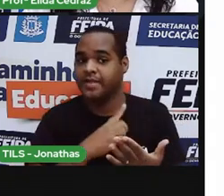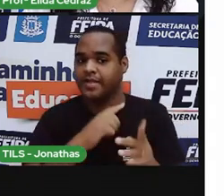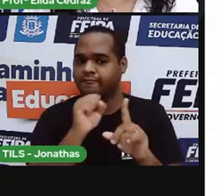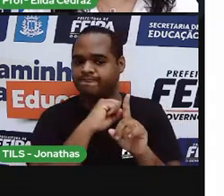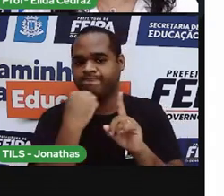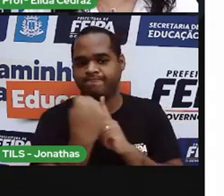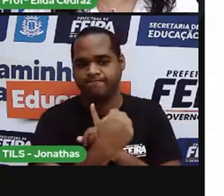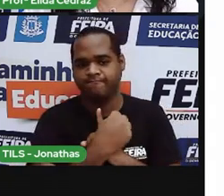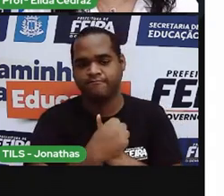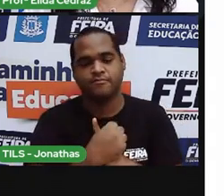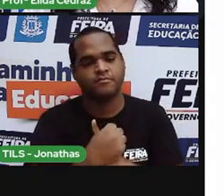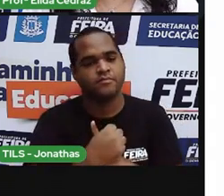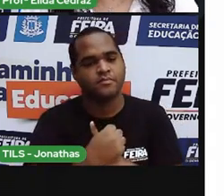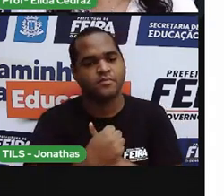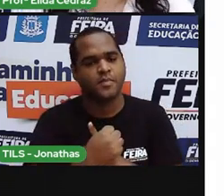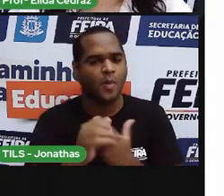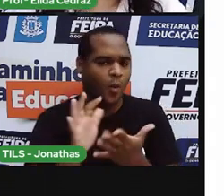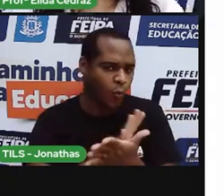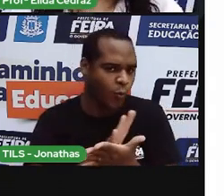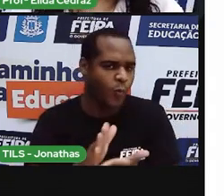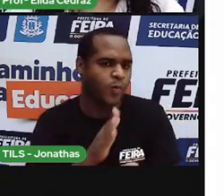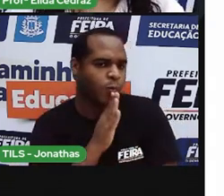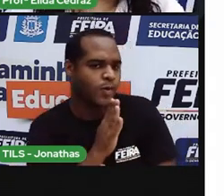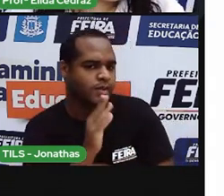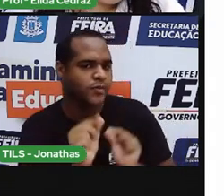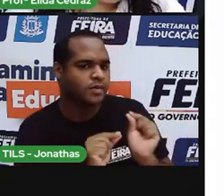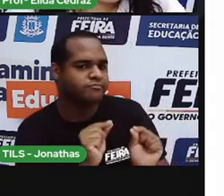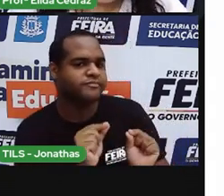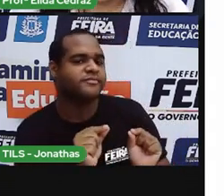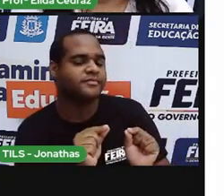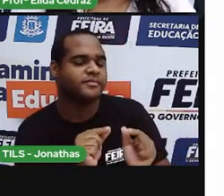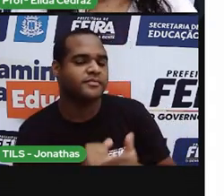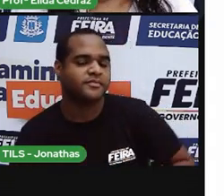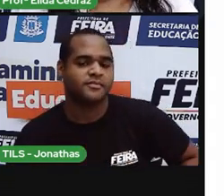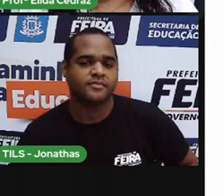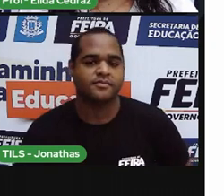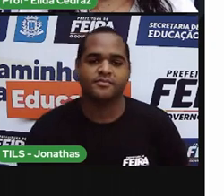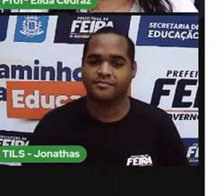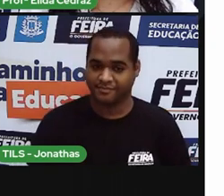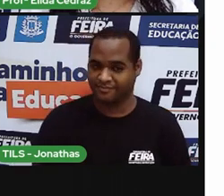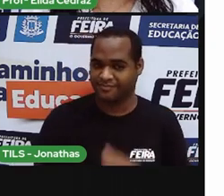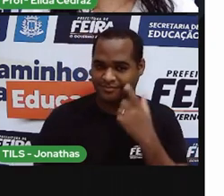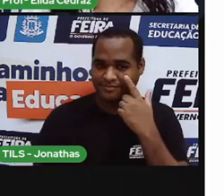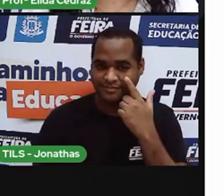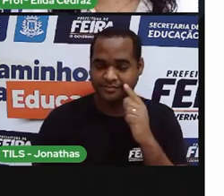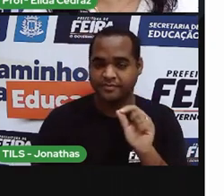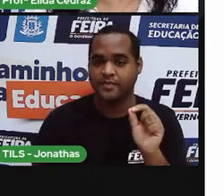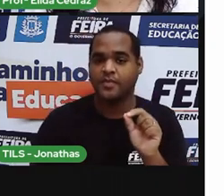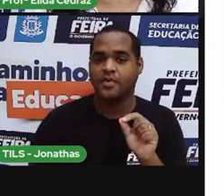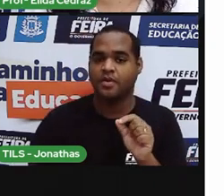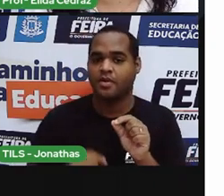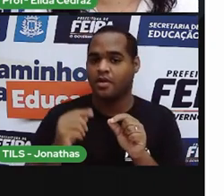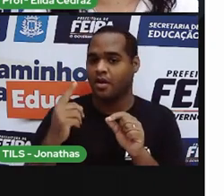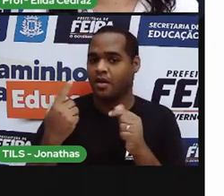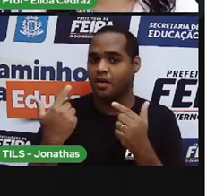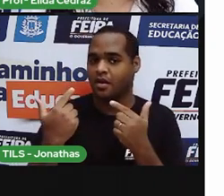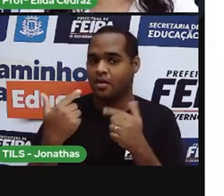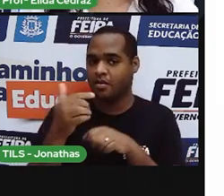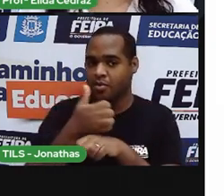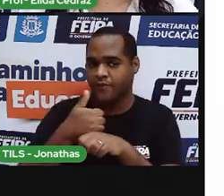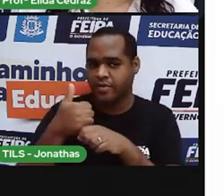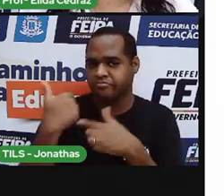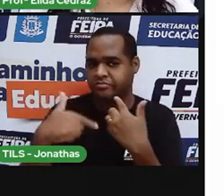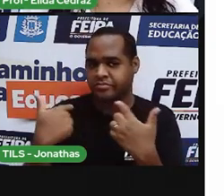existir na sociedade. Vamos conhecer algumas delas? Olha só, profissões